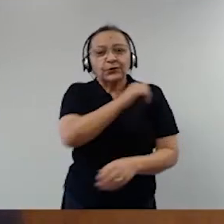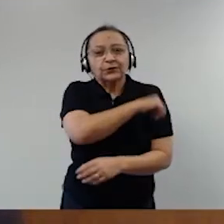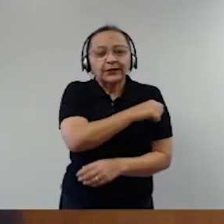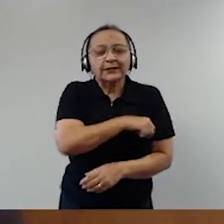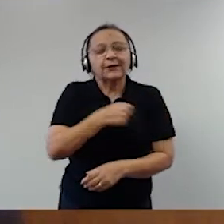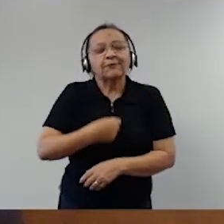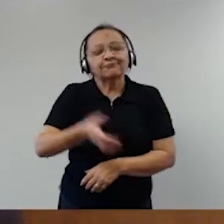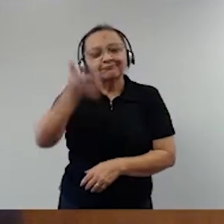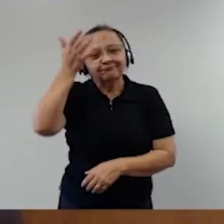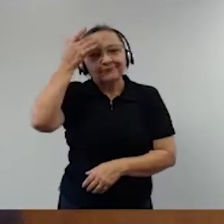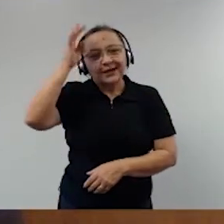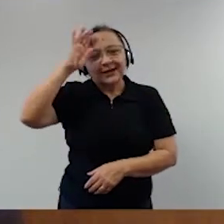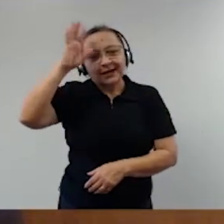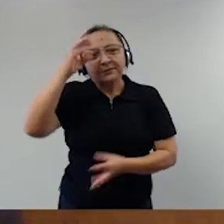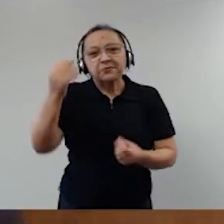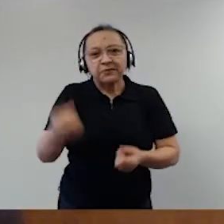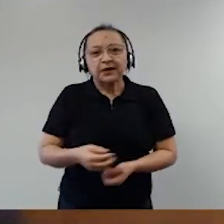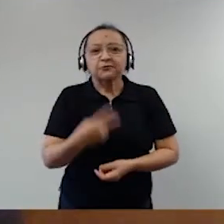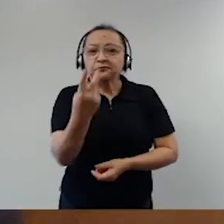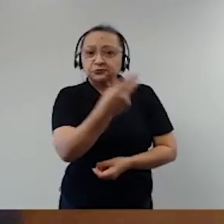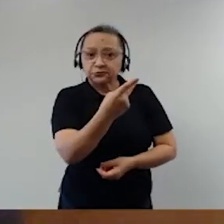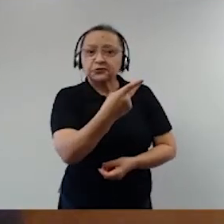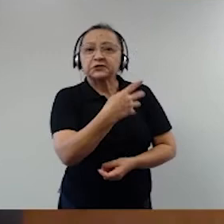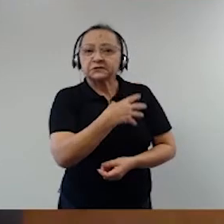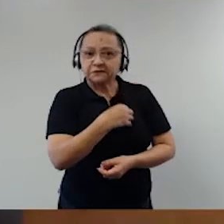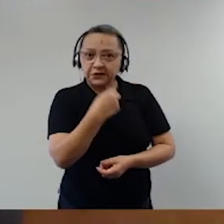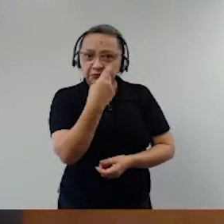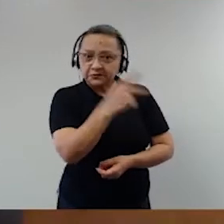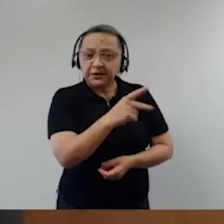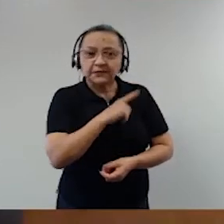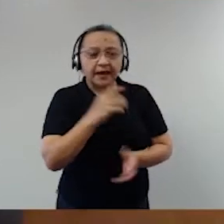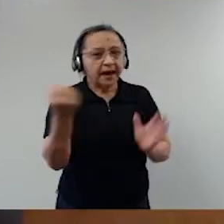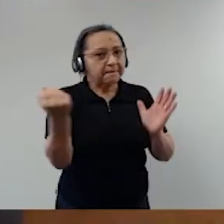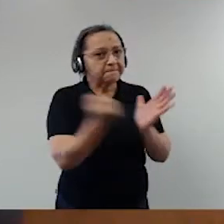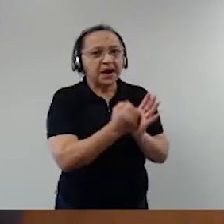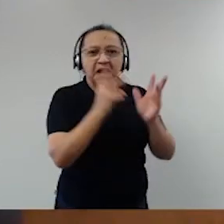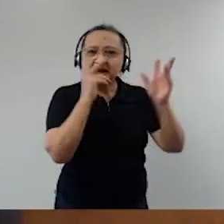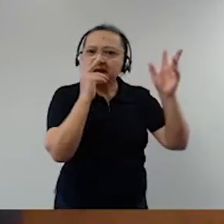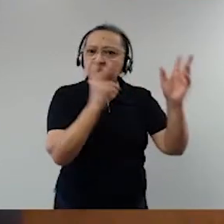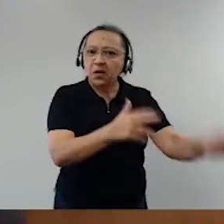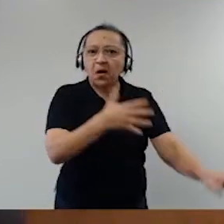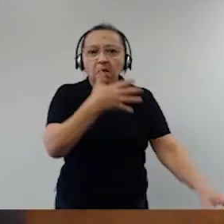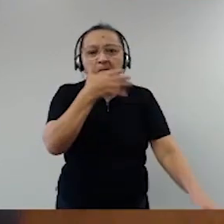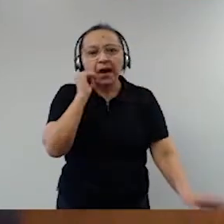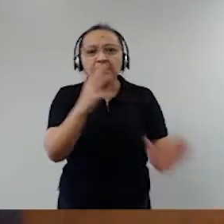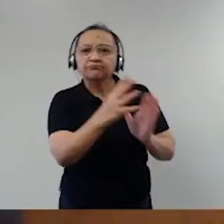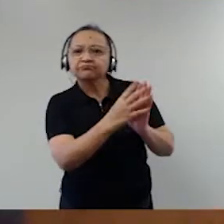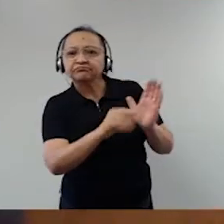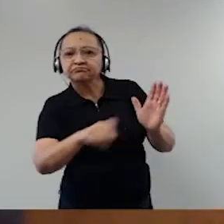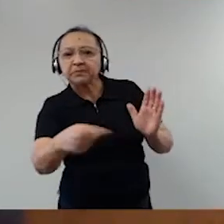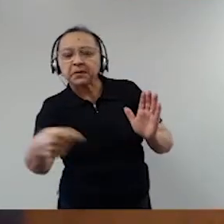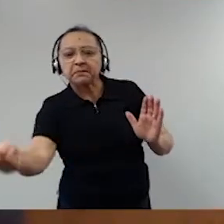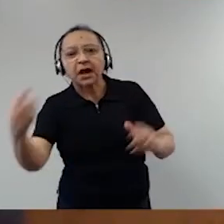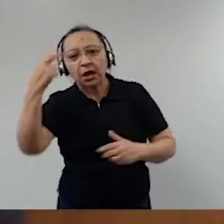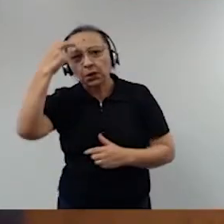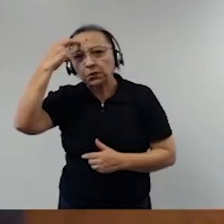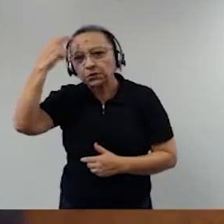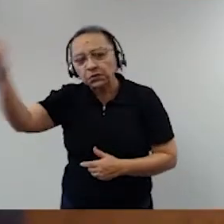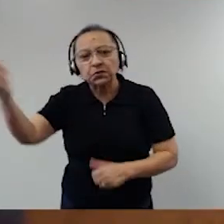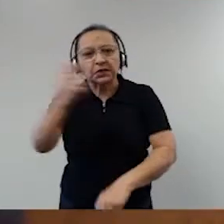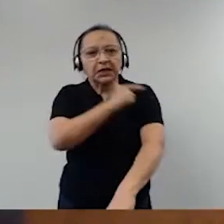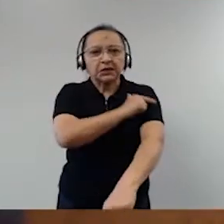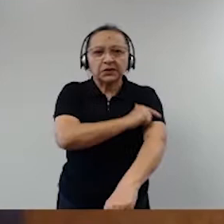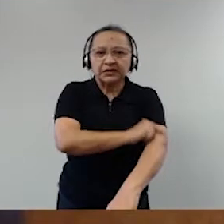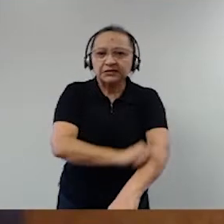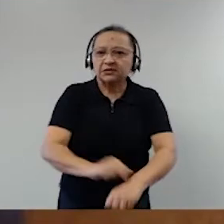lembranças e os filhos todos têm a marca da educação, da gentileza e da cultura jurídica extraordinária do pai.